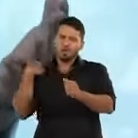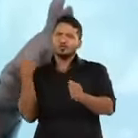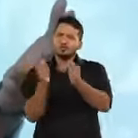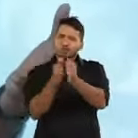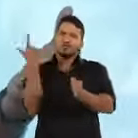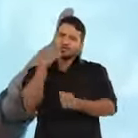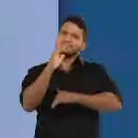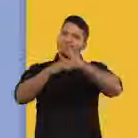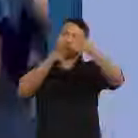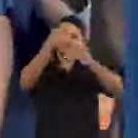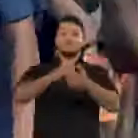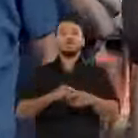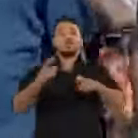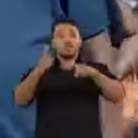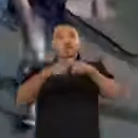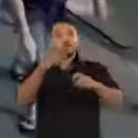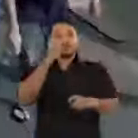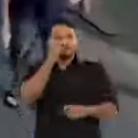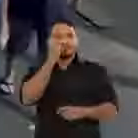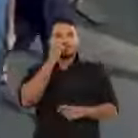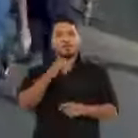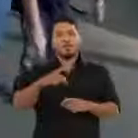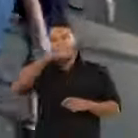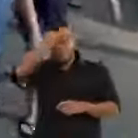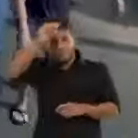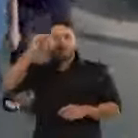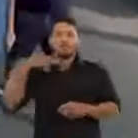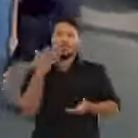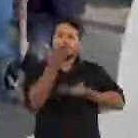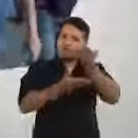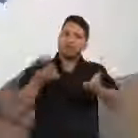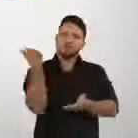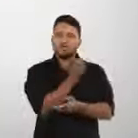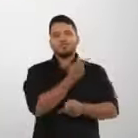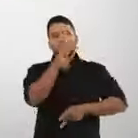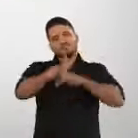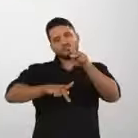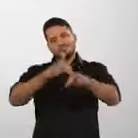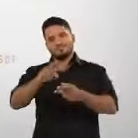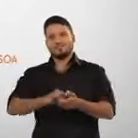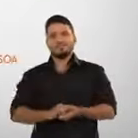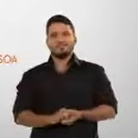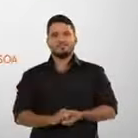nós podemos mais. Doutor Pessoa, o prefeito para cuidar da nossa gente. Tchau.